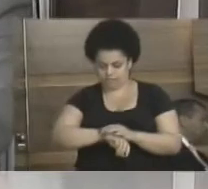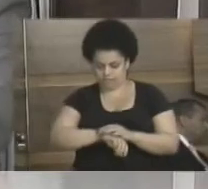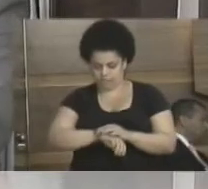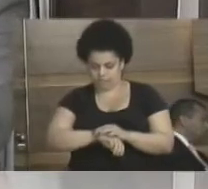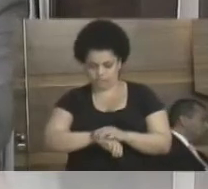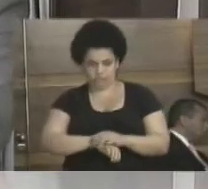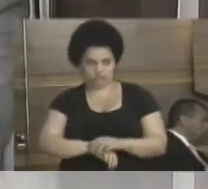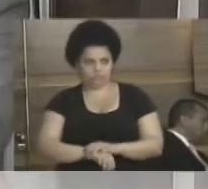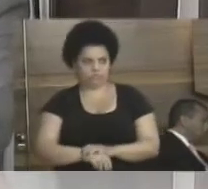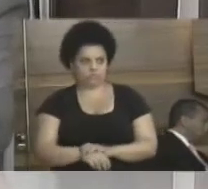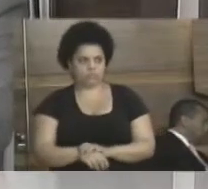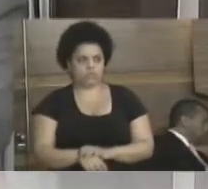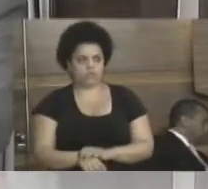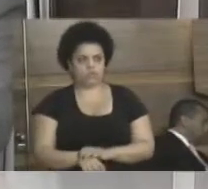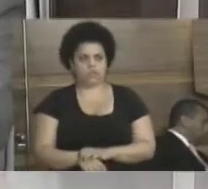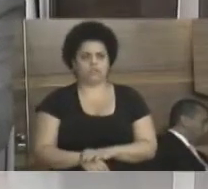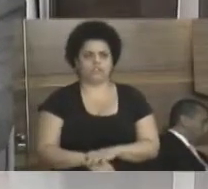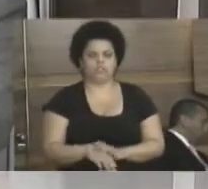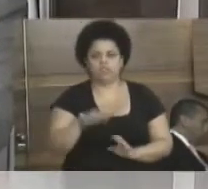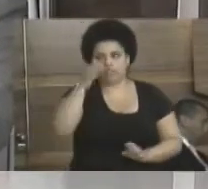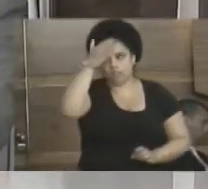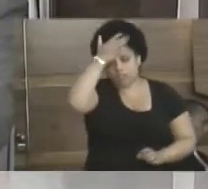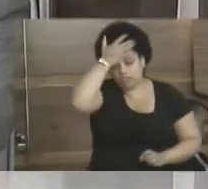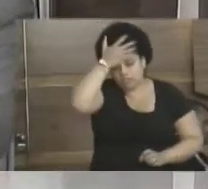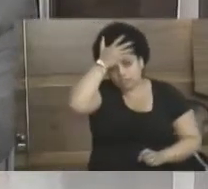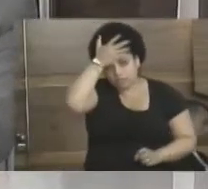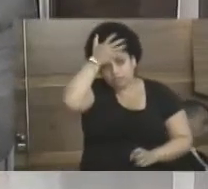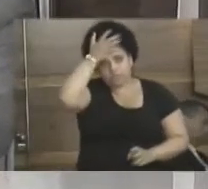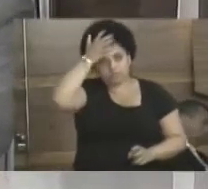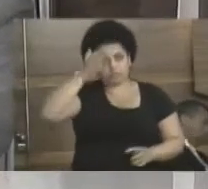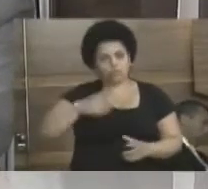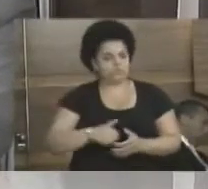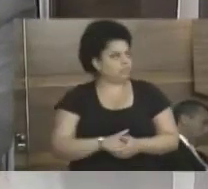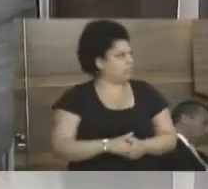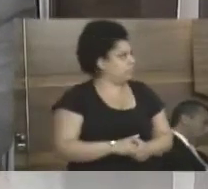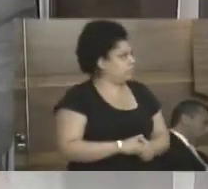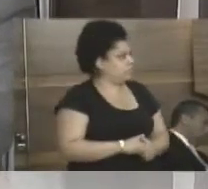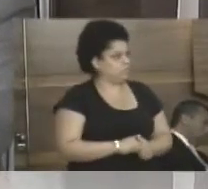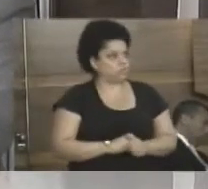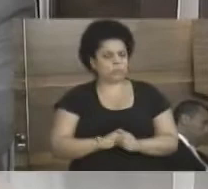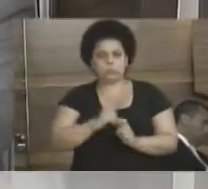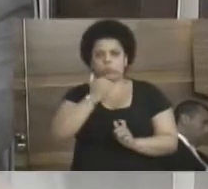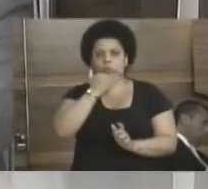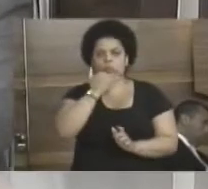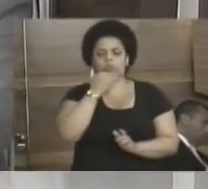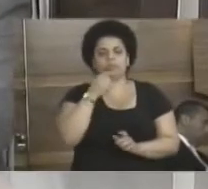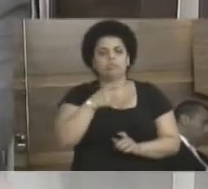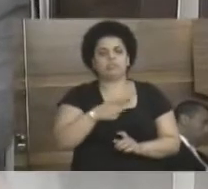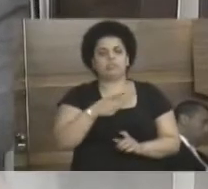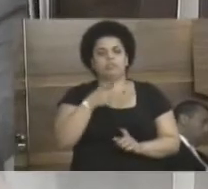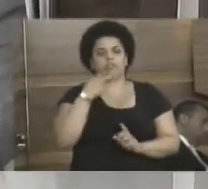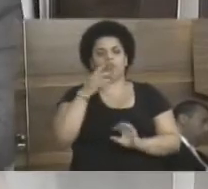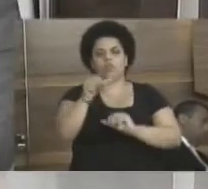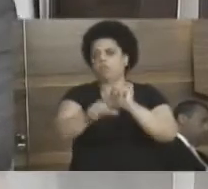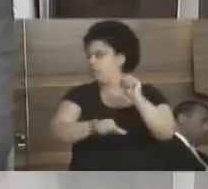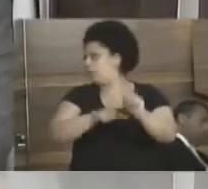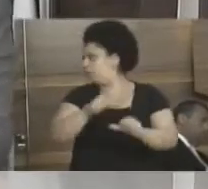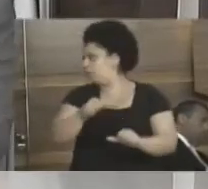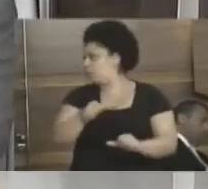atual secretário municipal de finanças, o senhor José Carlos de Abreu. Ela foi alterada e